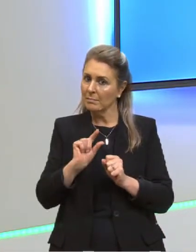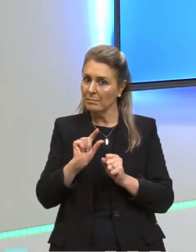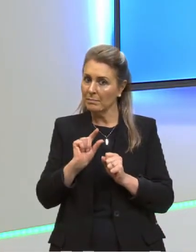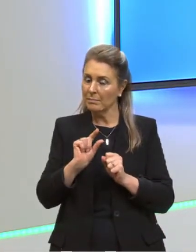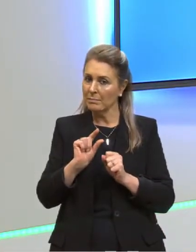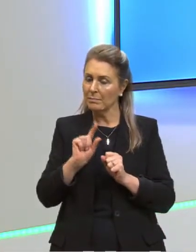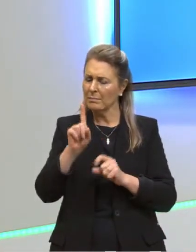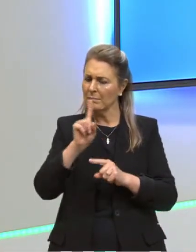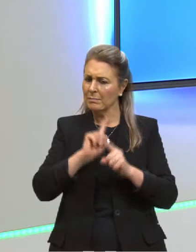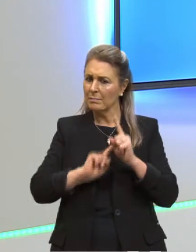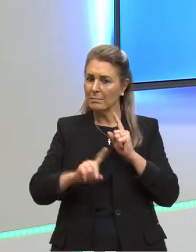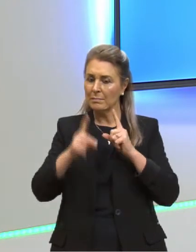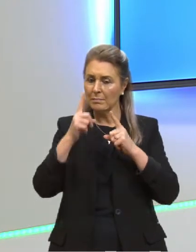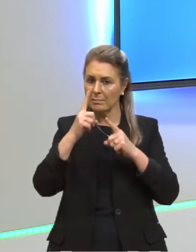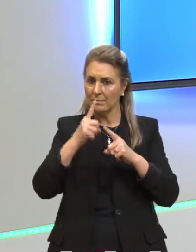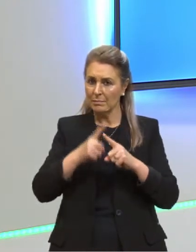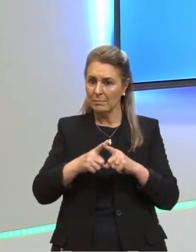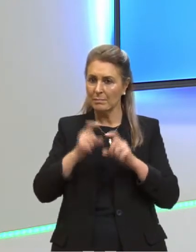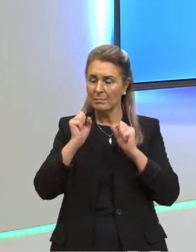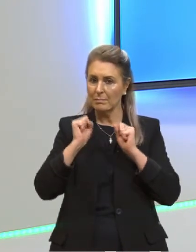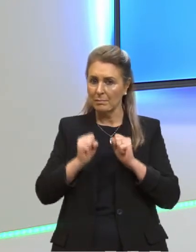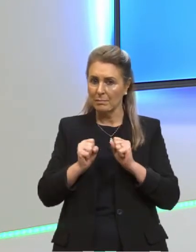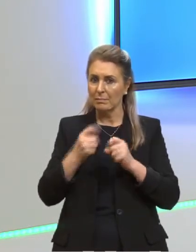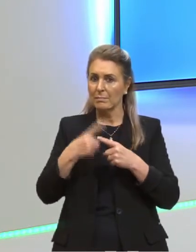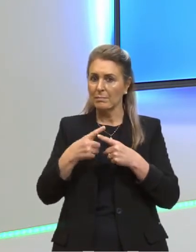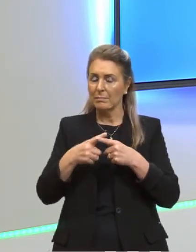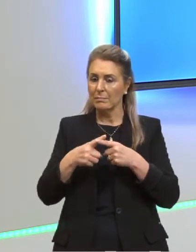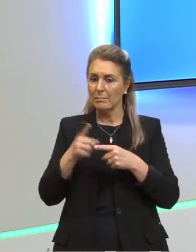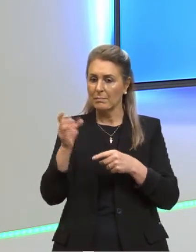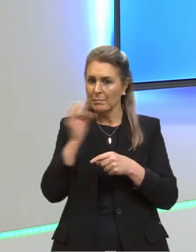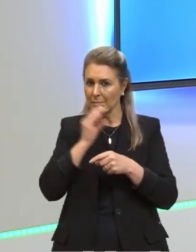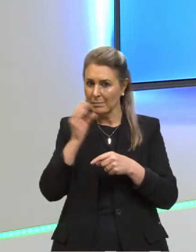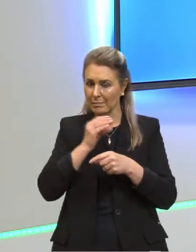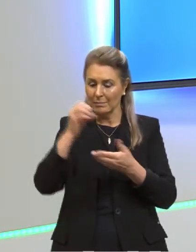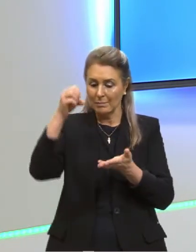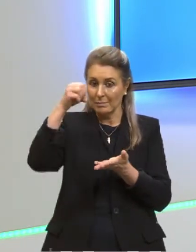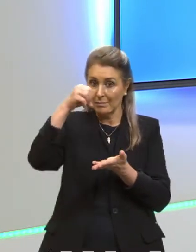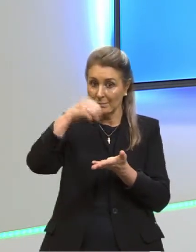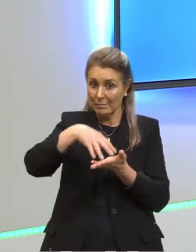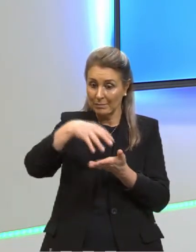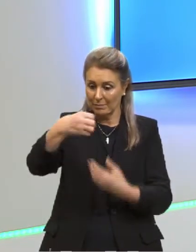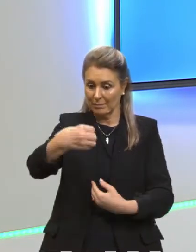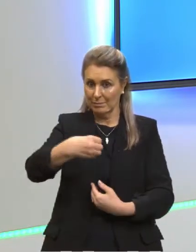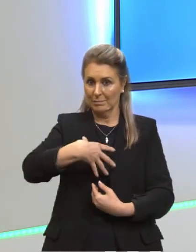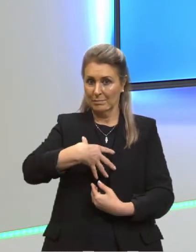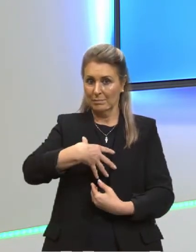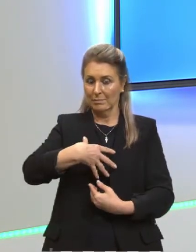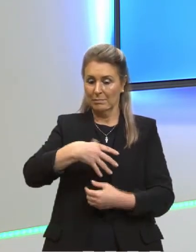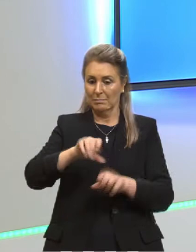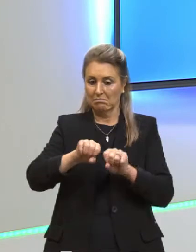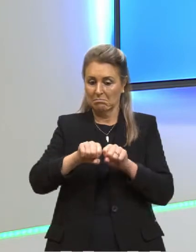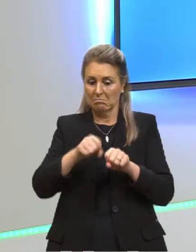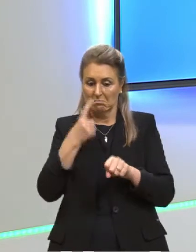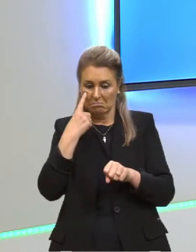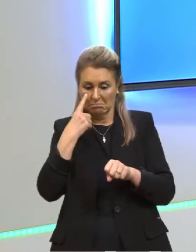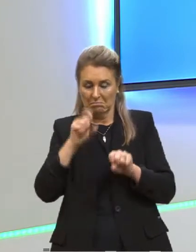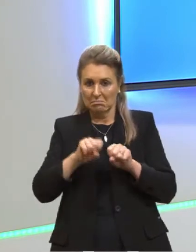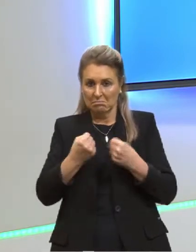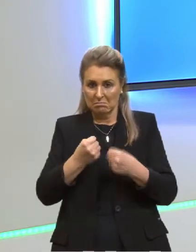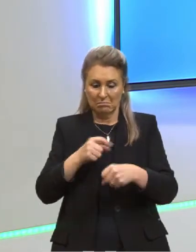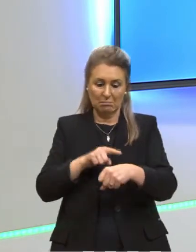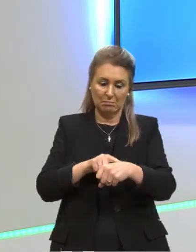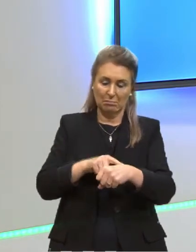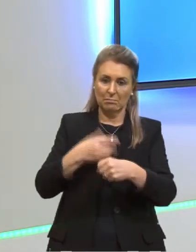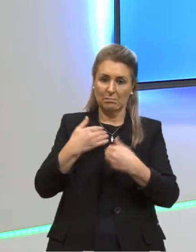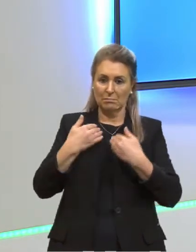porções e rápidas aplicações, o raio-x pode ver se tu quebrou o membro do